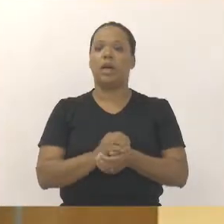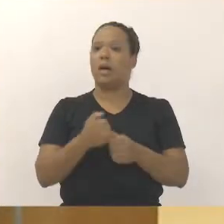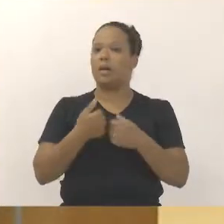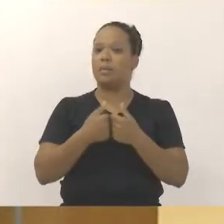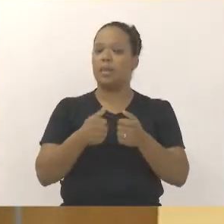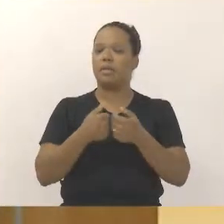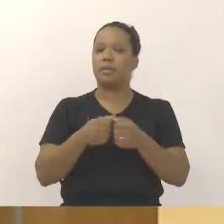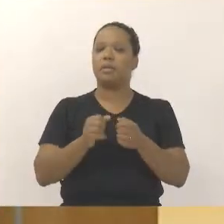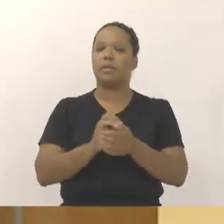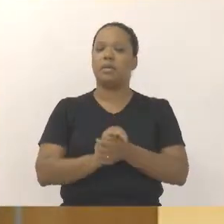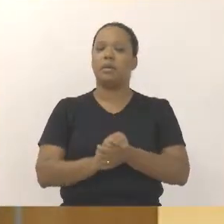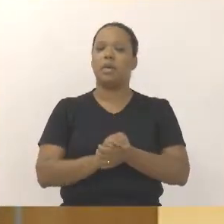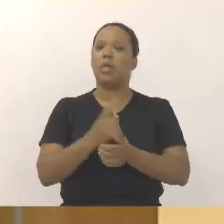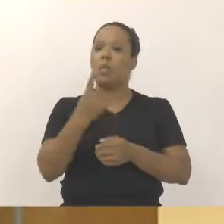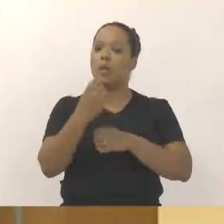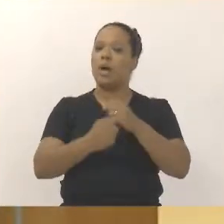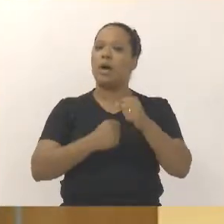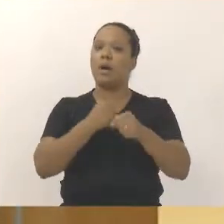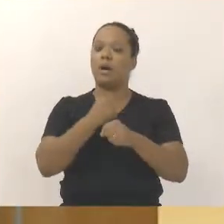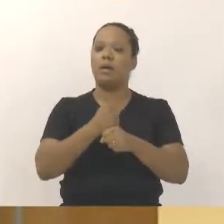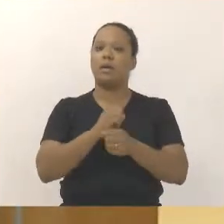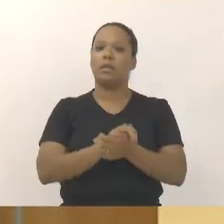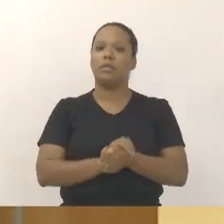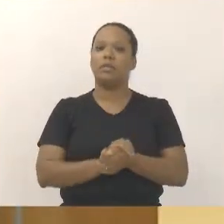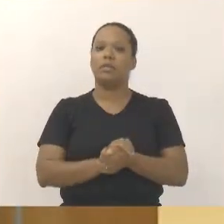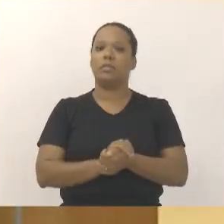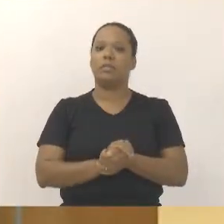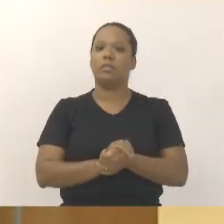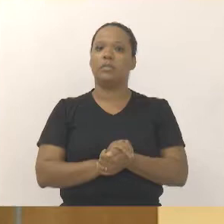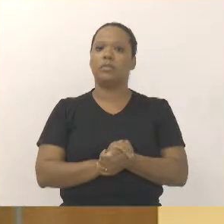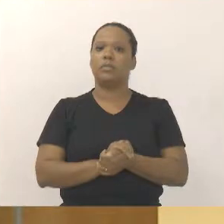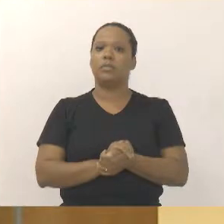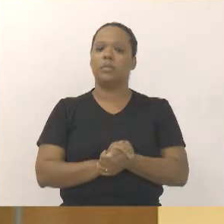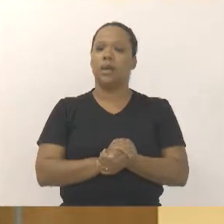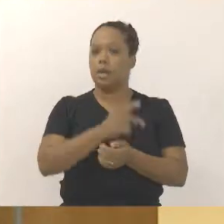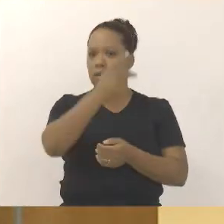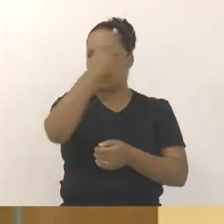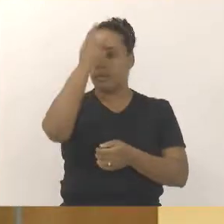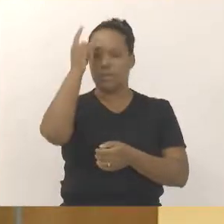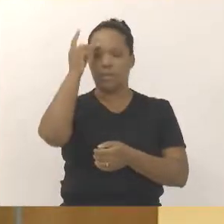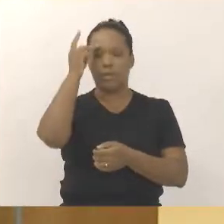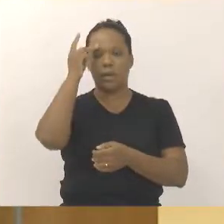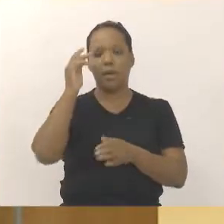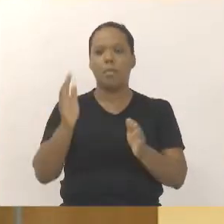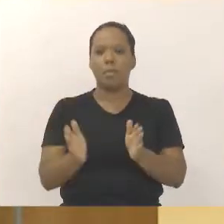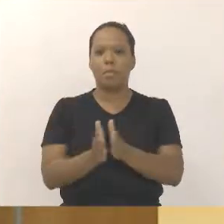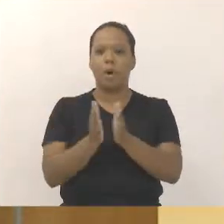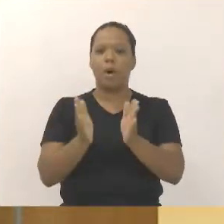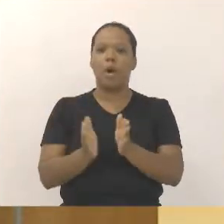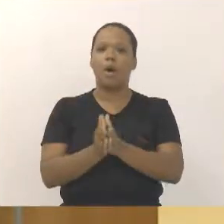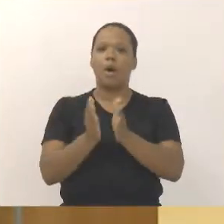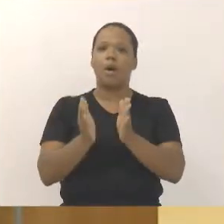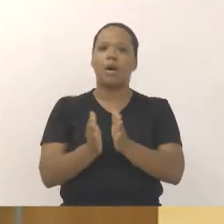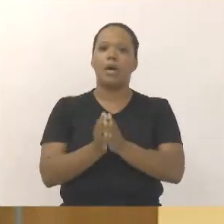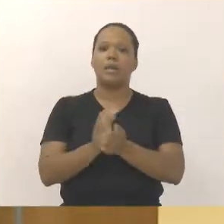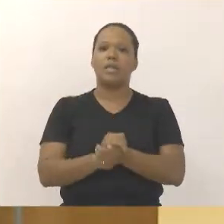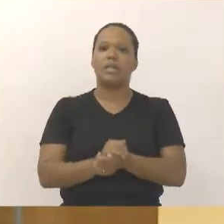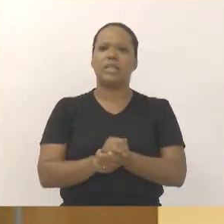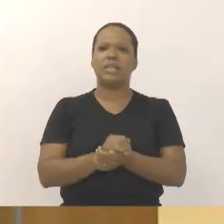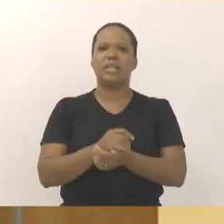durante um ano, para poder ajudar a maioria daquelas pessoas mais carentes, que somado hoje,